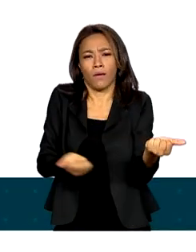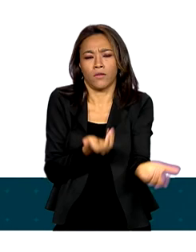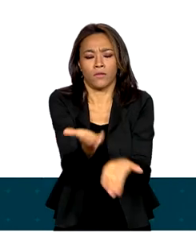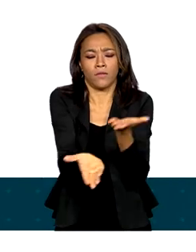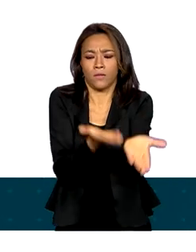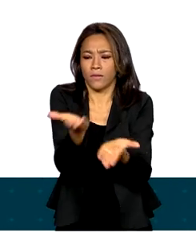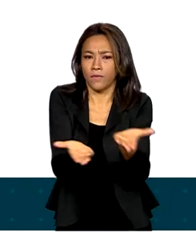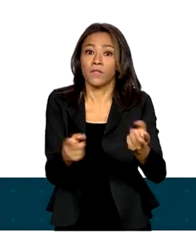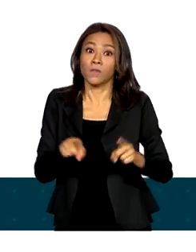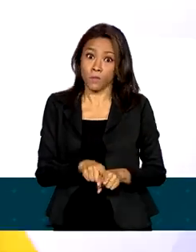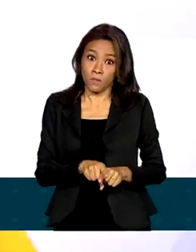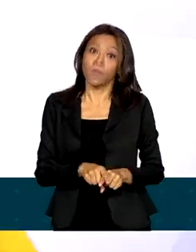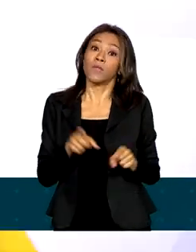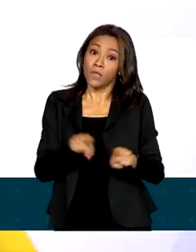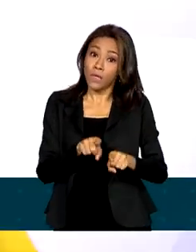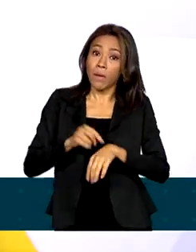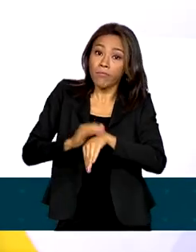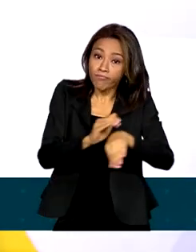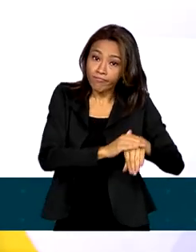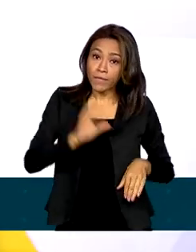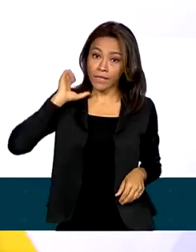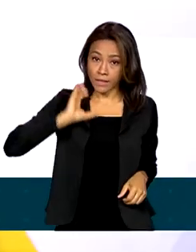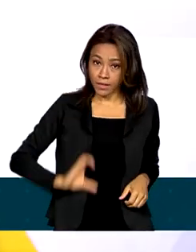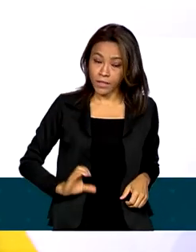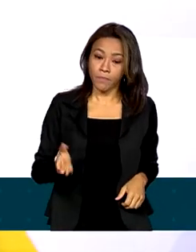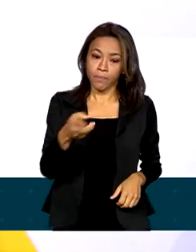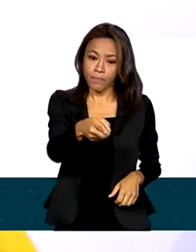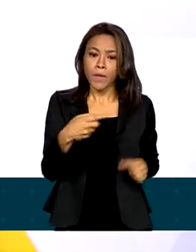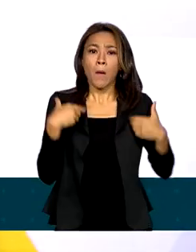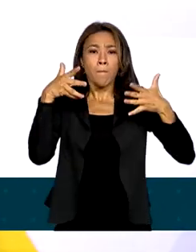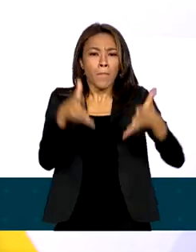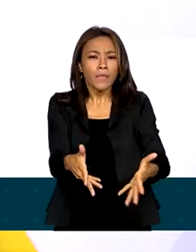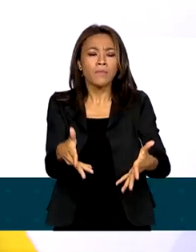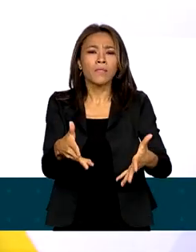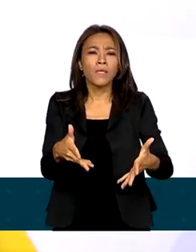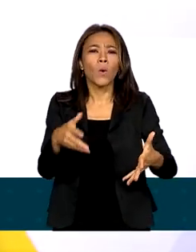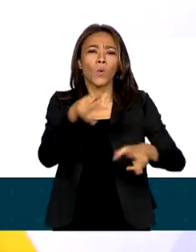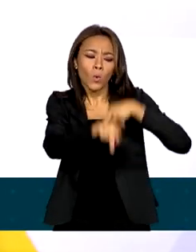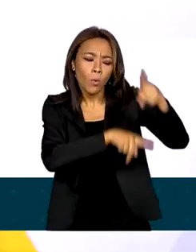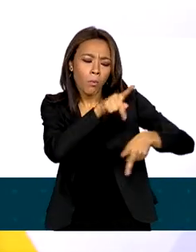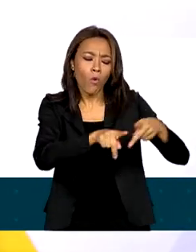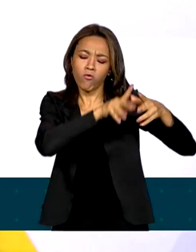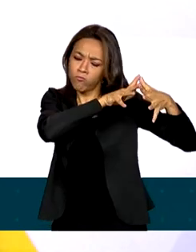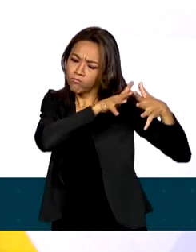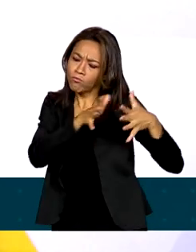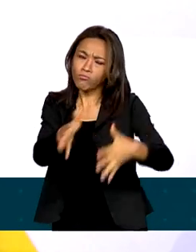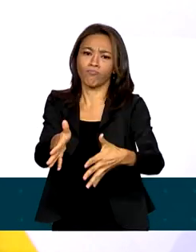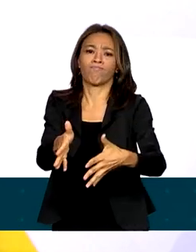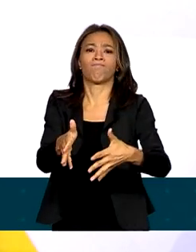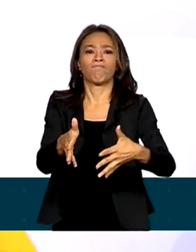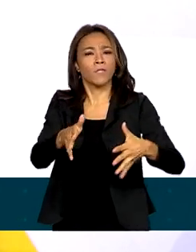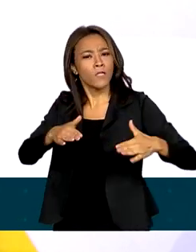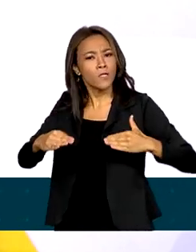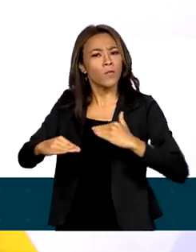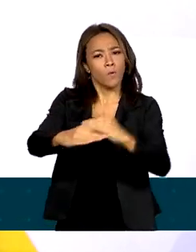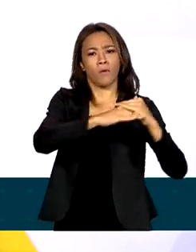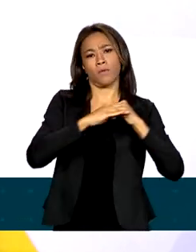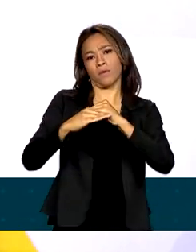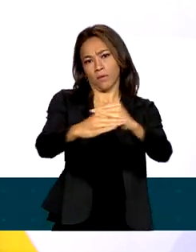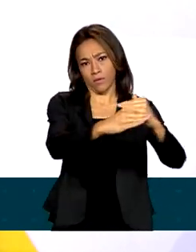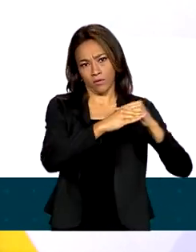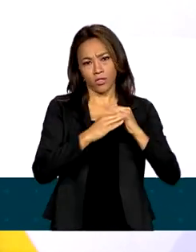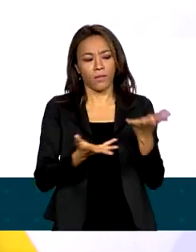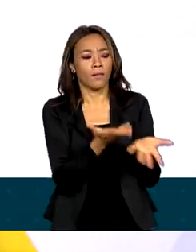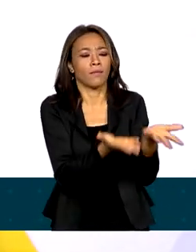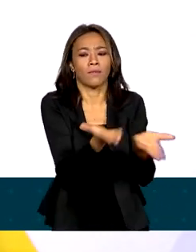exercício da cidadania. Uma participação corporal efetiva, em que vocês sejam tratados em igualdade de condições,